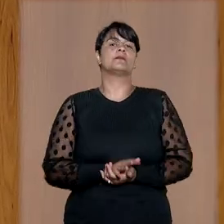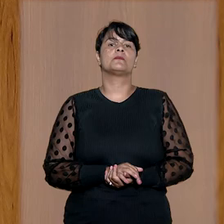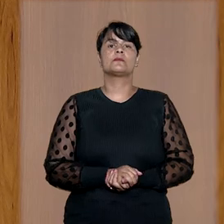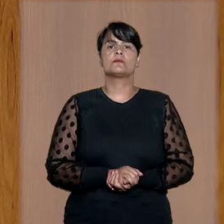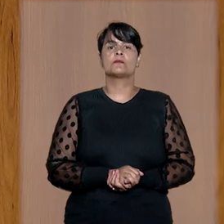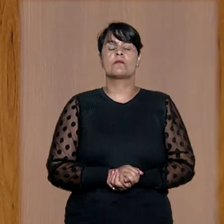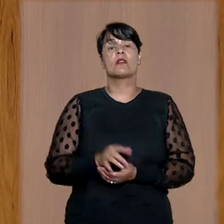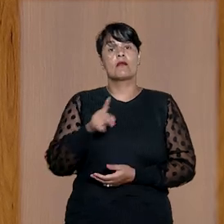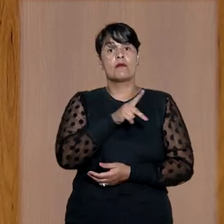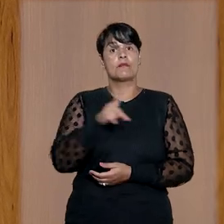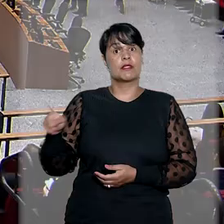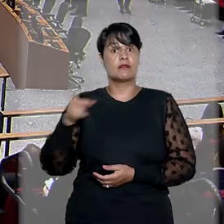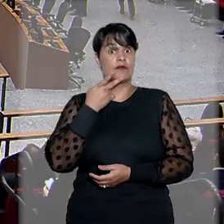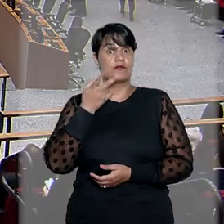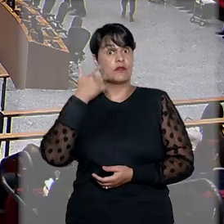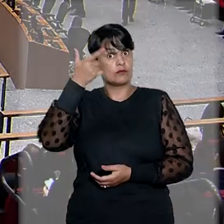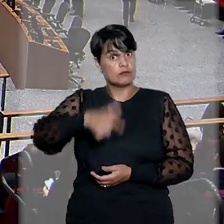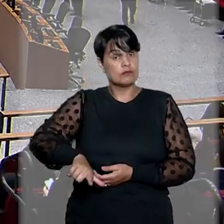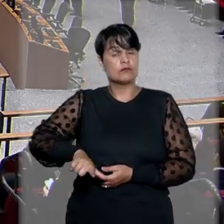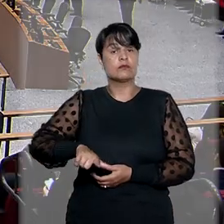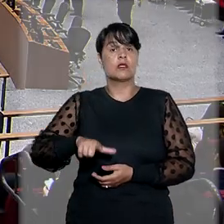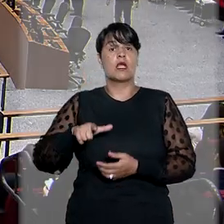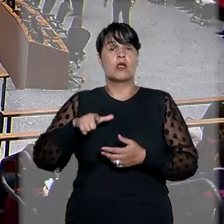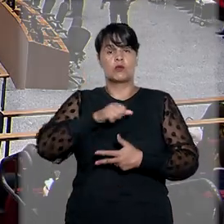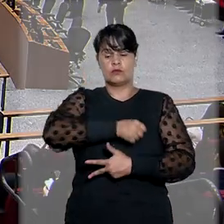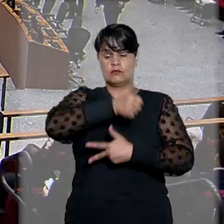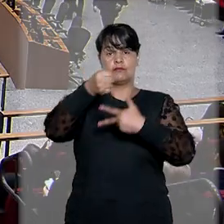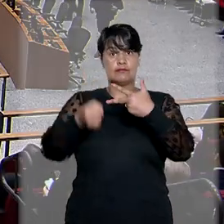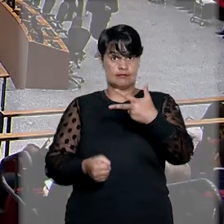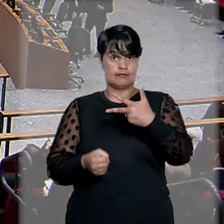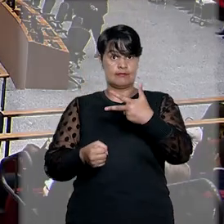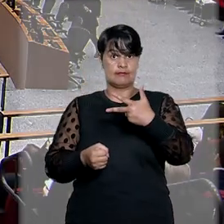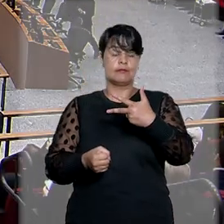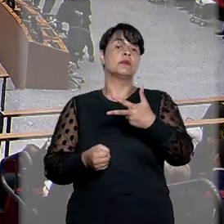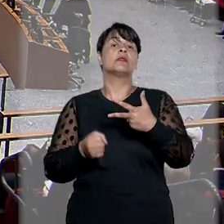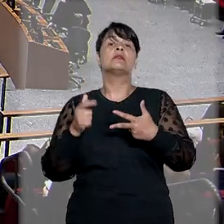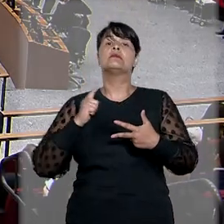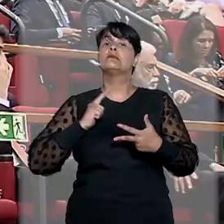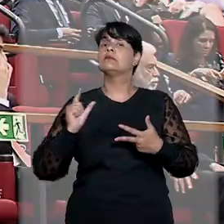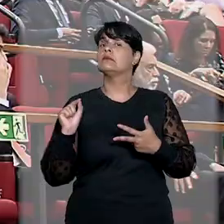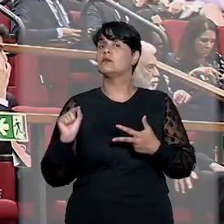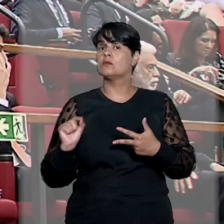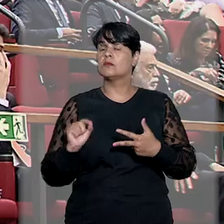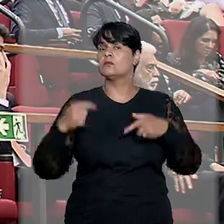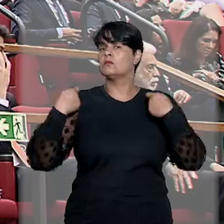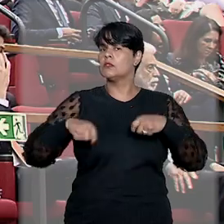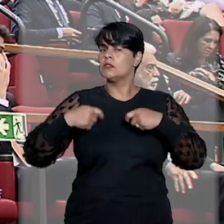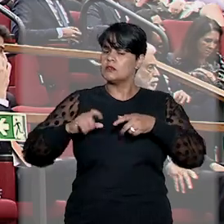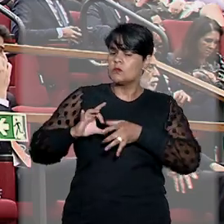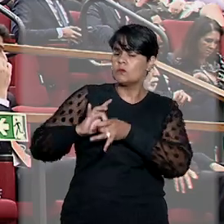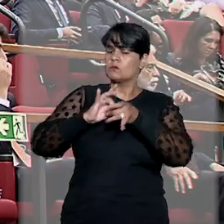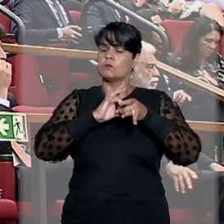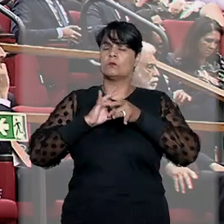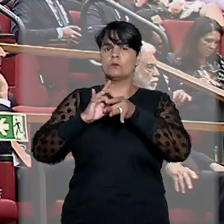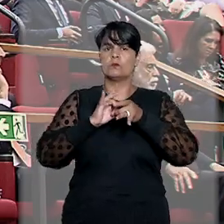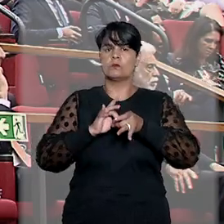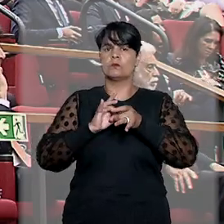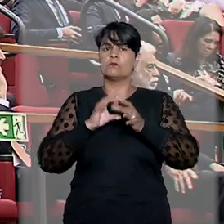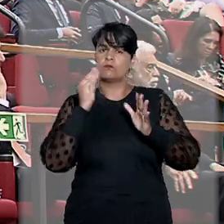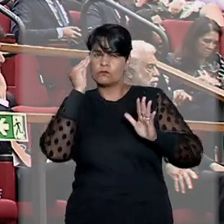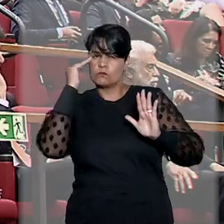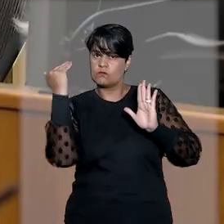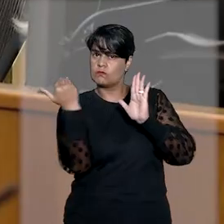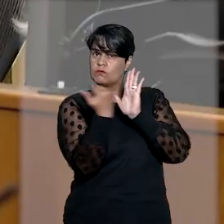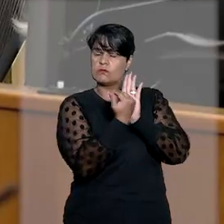do STJ reforçou que o judiciário e os poderes legislativo e o executivo devem se manter unidos, como prevê a